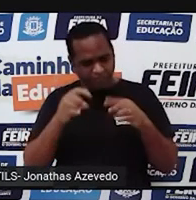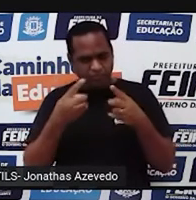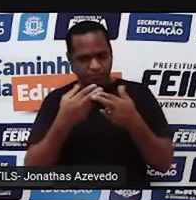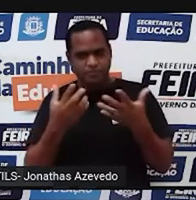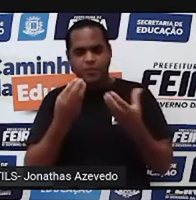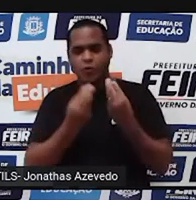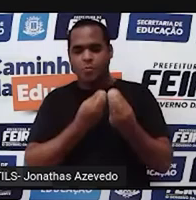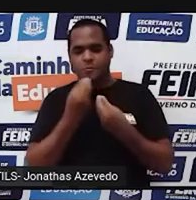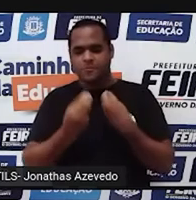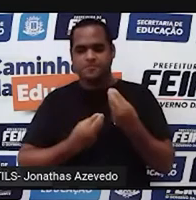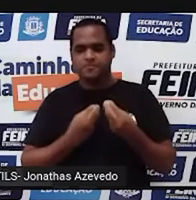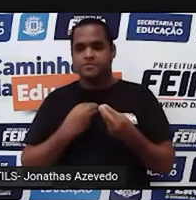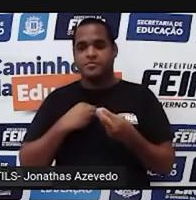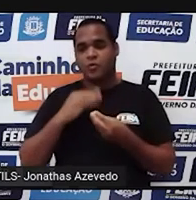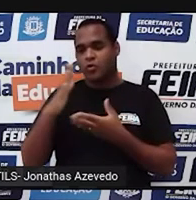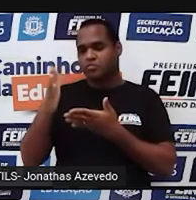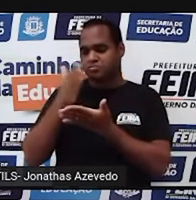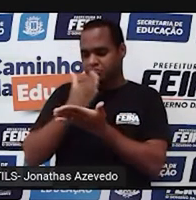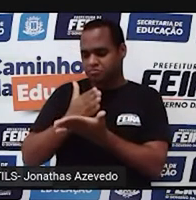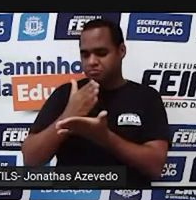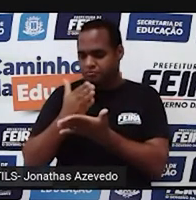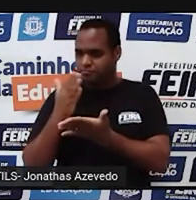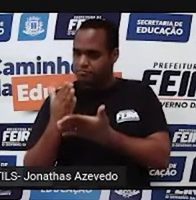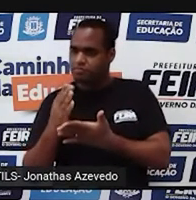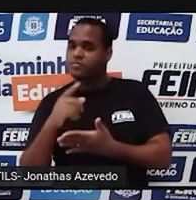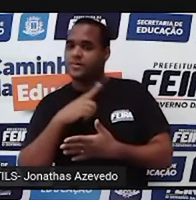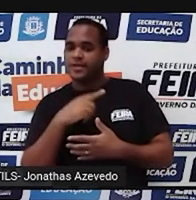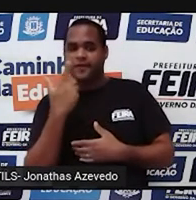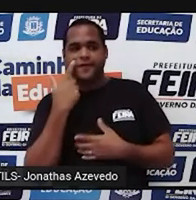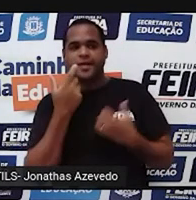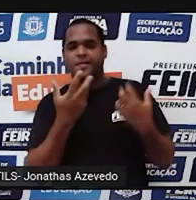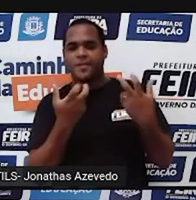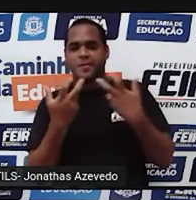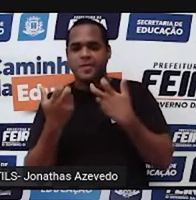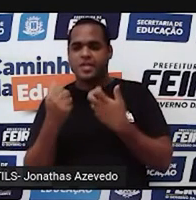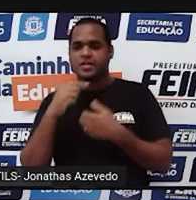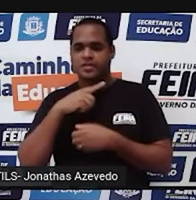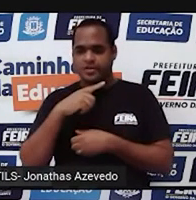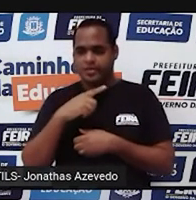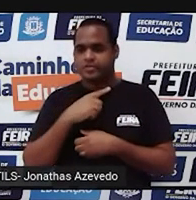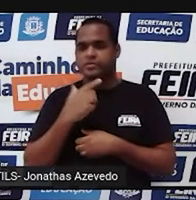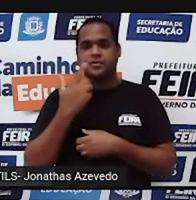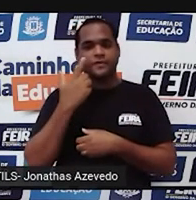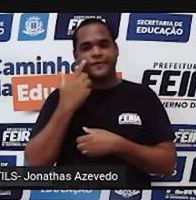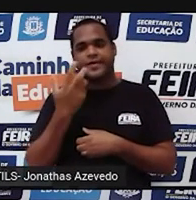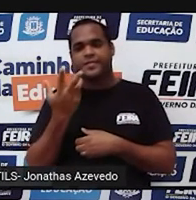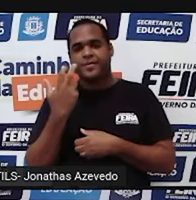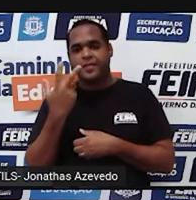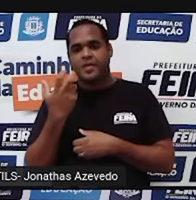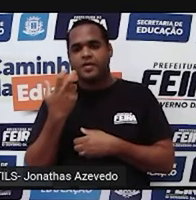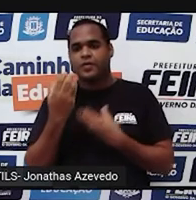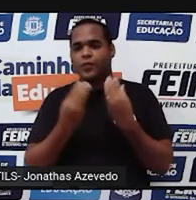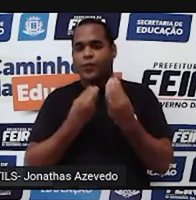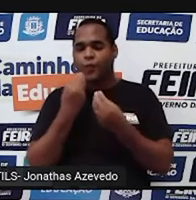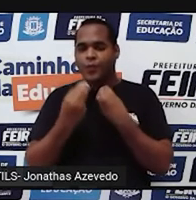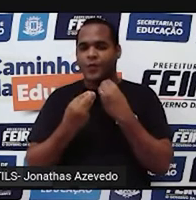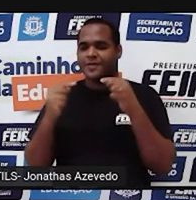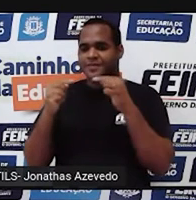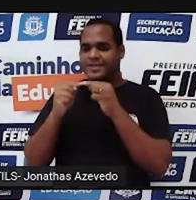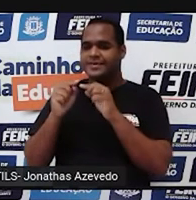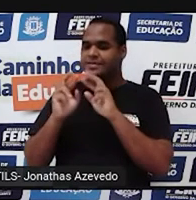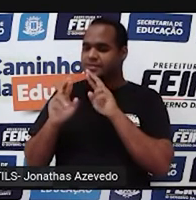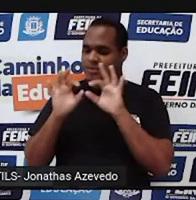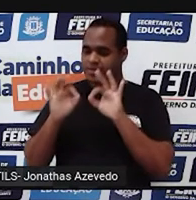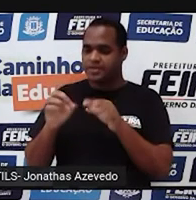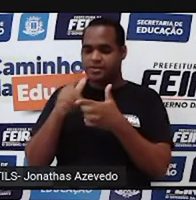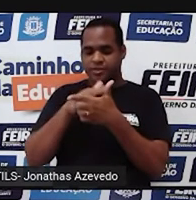ainda a ideia de divisão. A gente olha para uma fração, né? A fração é uma operação de